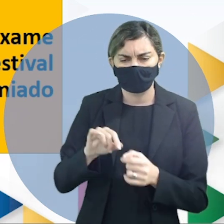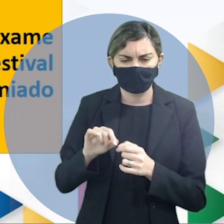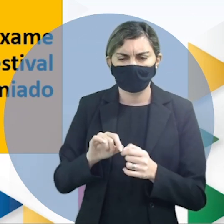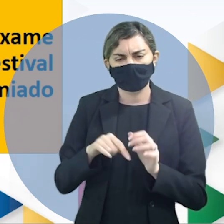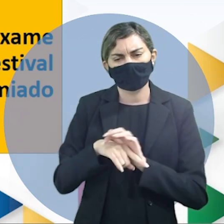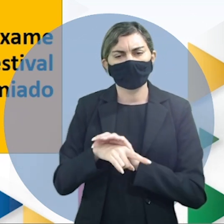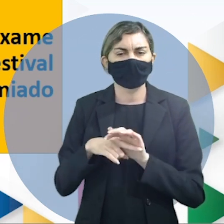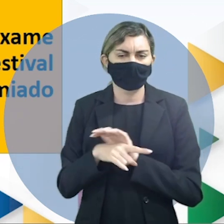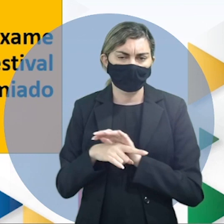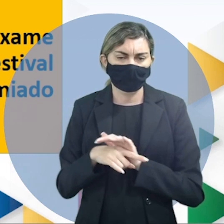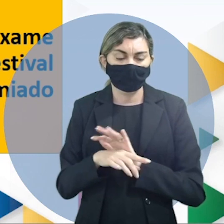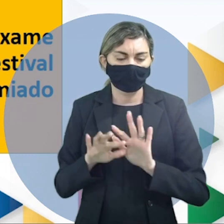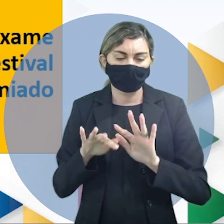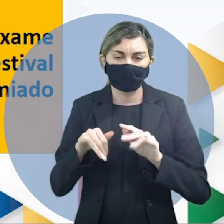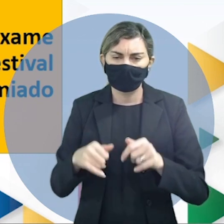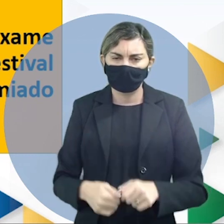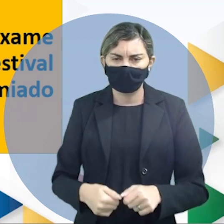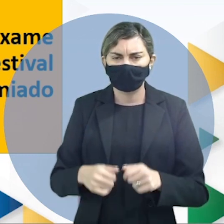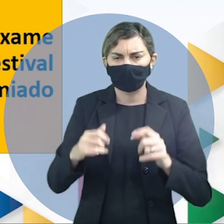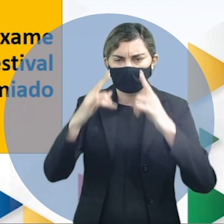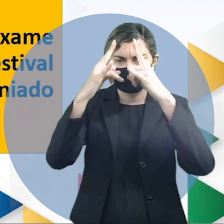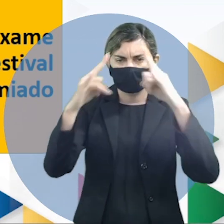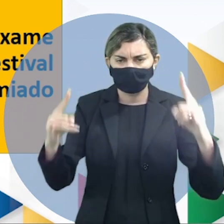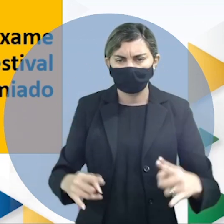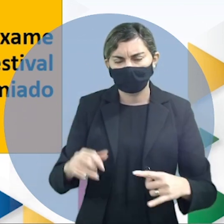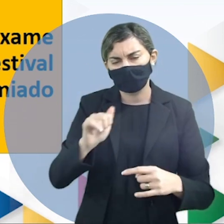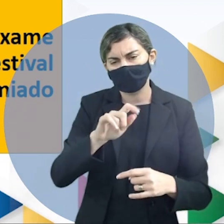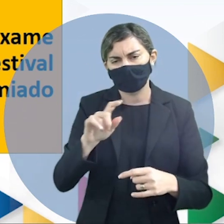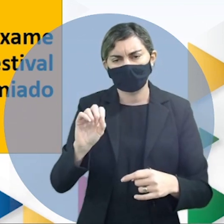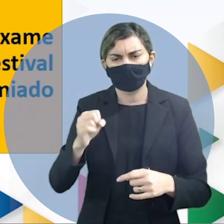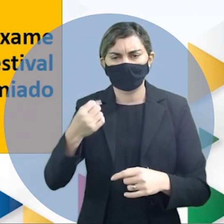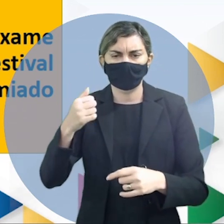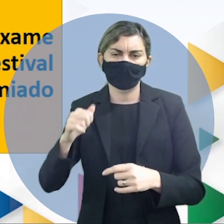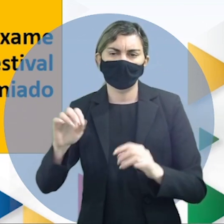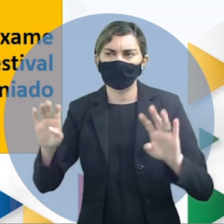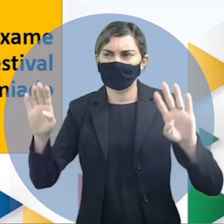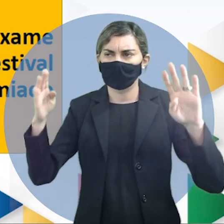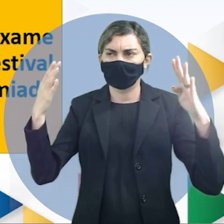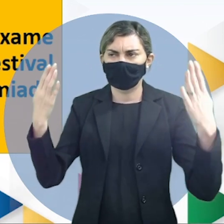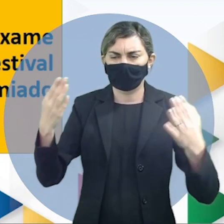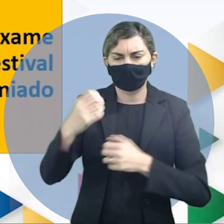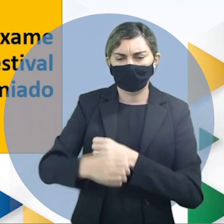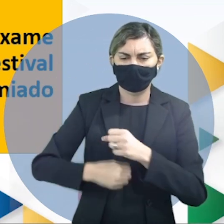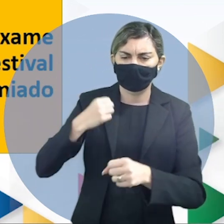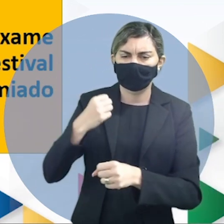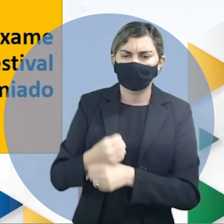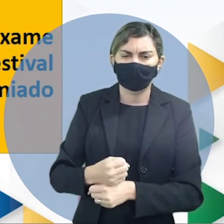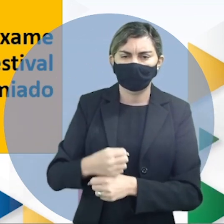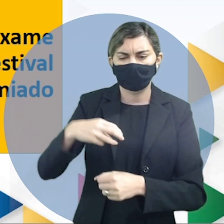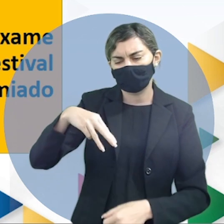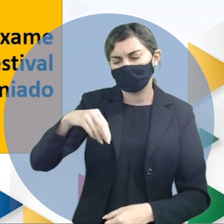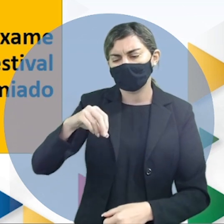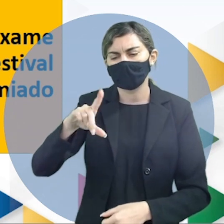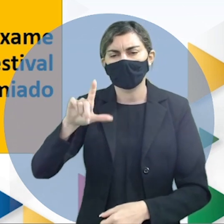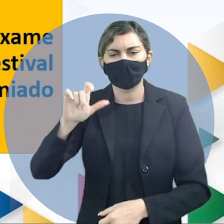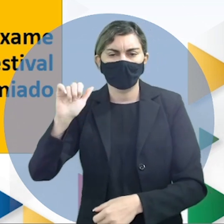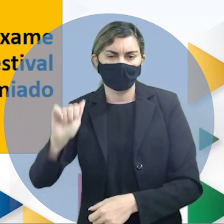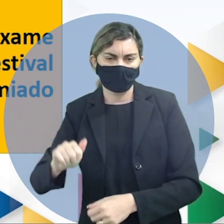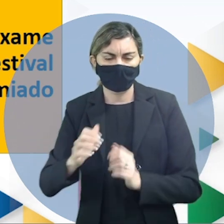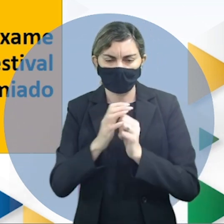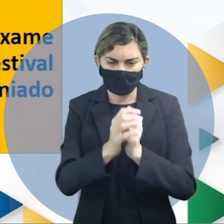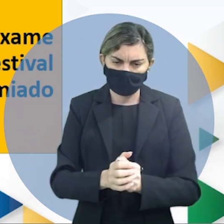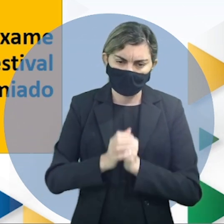o exame final no templo de Lhasa durante o festival anual de Mulan ou seja